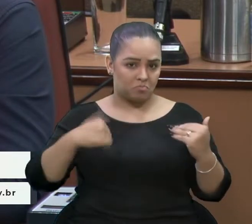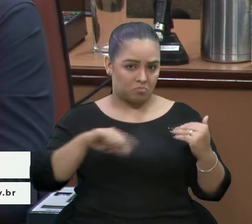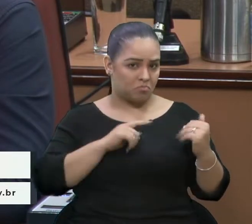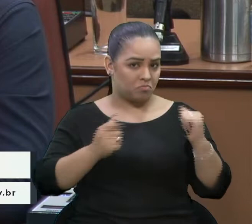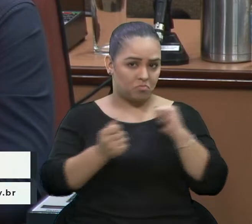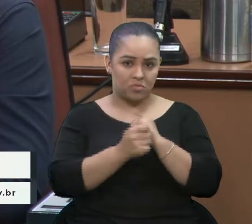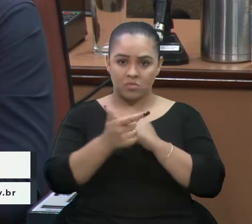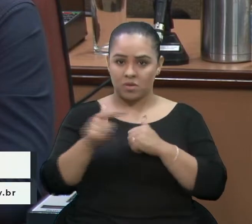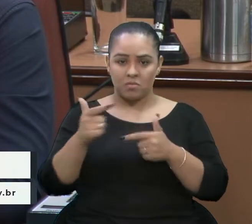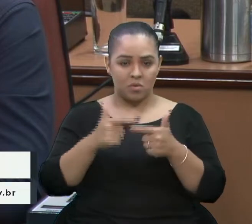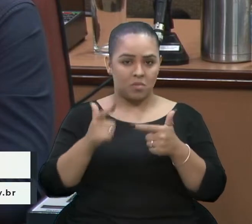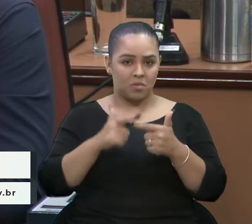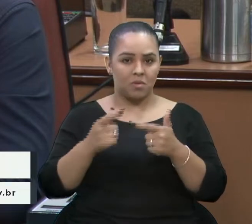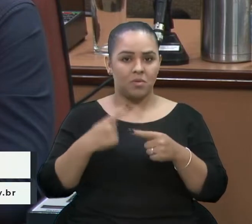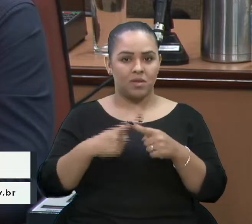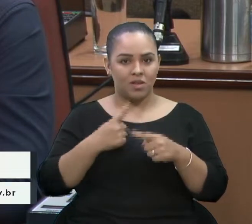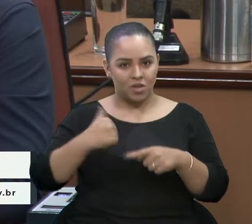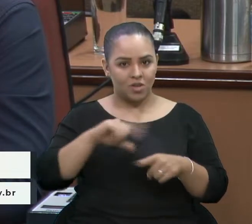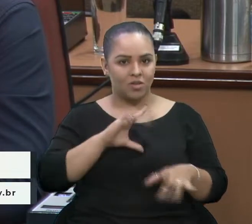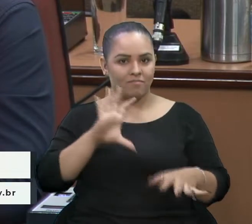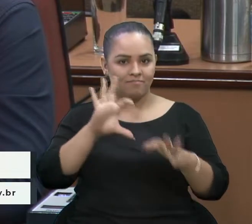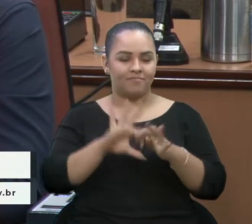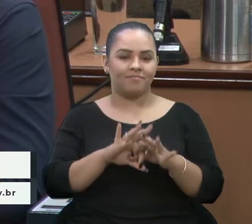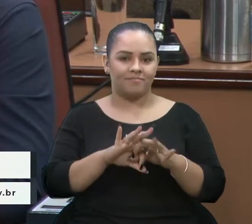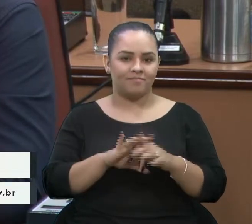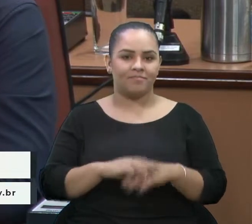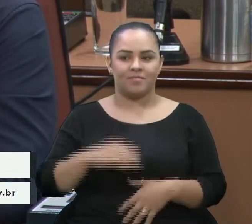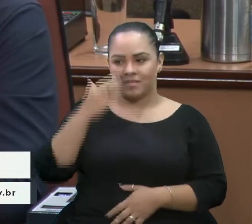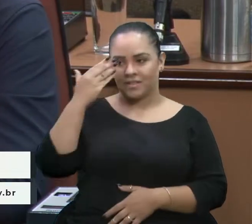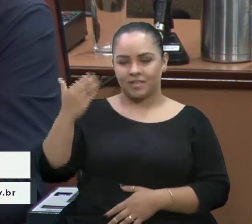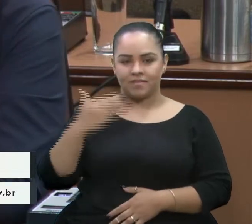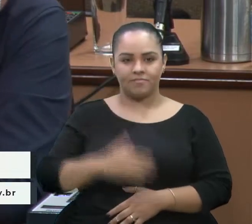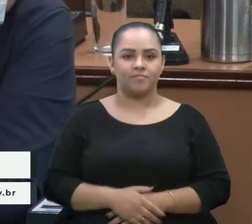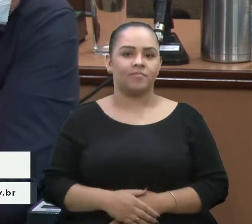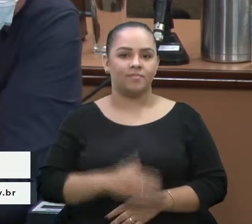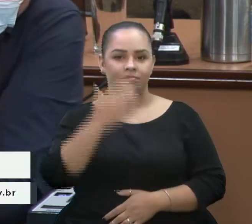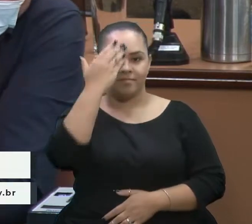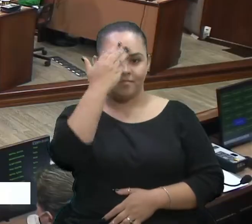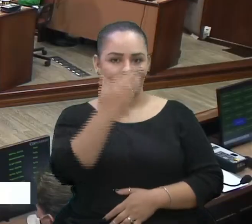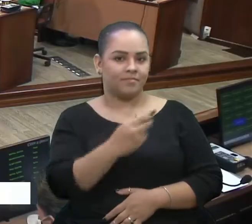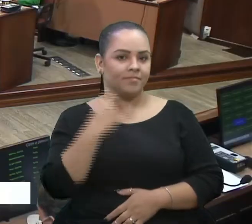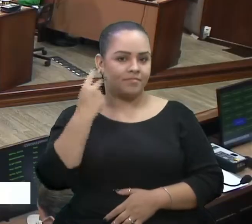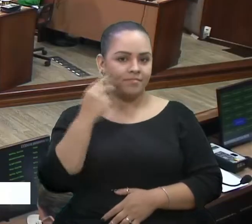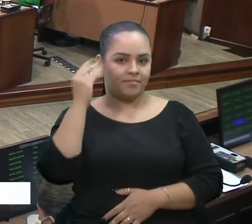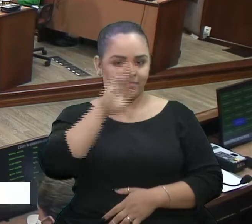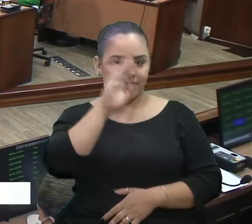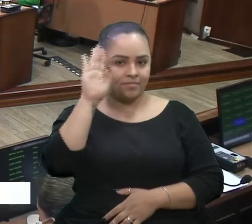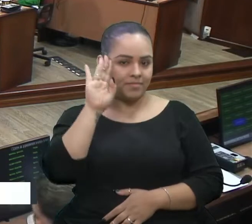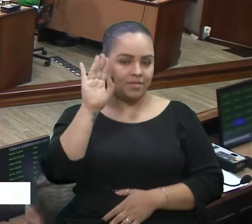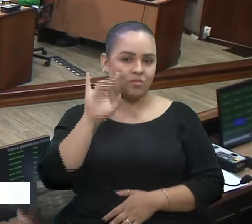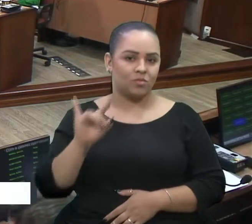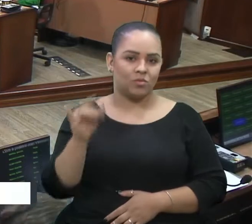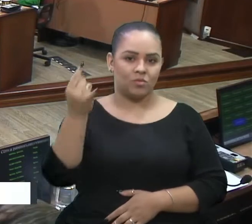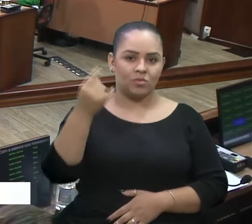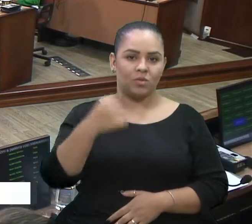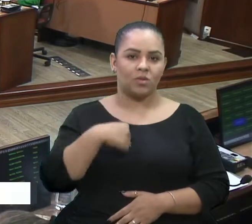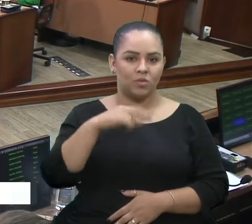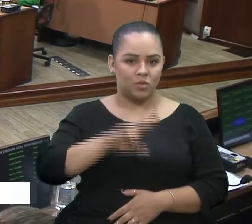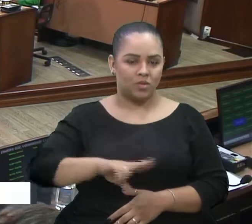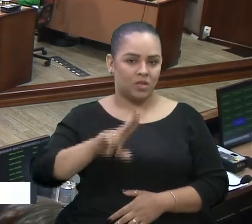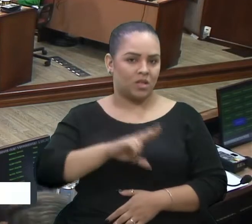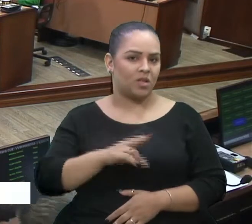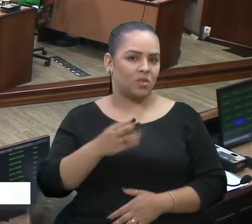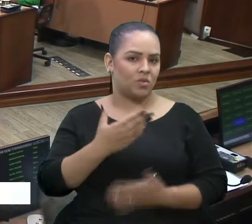problema nenhum, porque a gente tem que unir forças. Então, obrigado pela parte. Obrigado, vereador Bressan. E, por fim, só, acho que não vou usar todo o meu tempo, mas